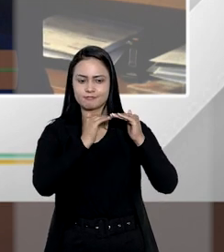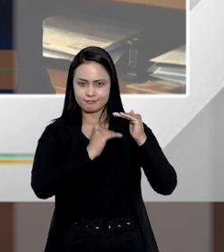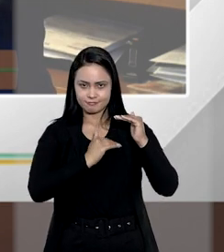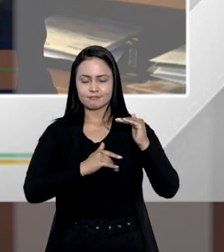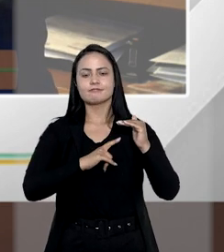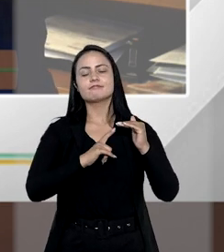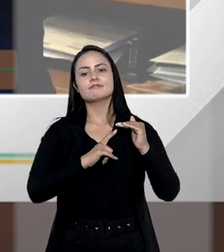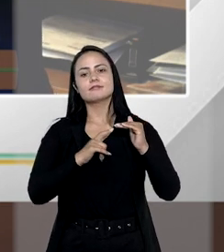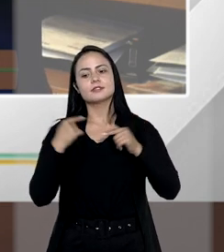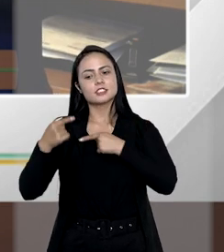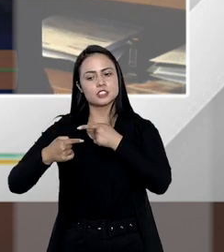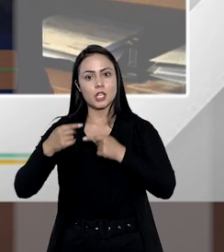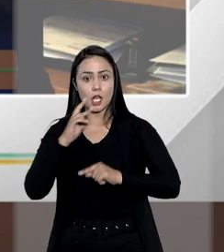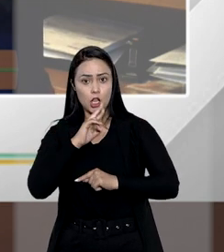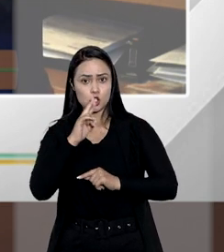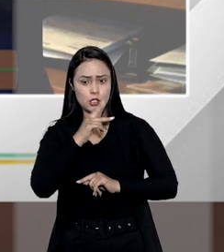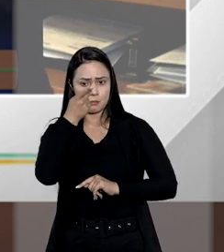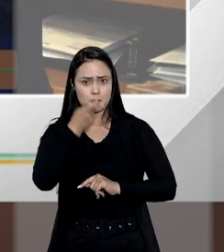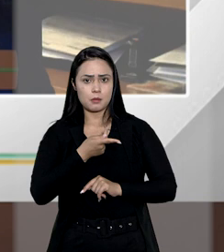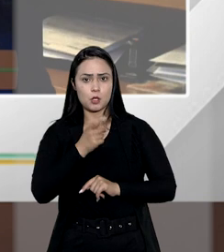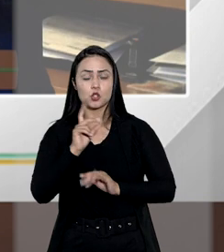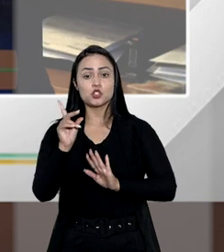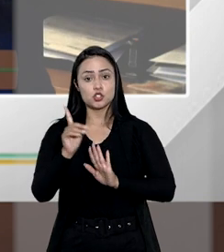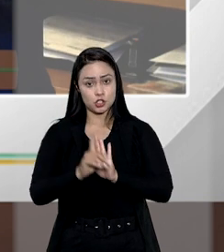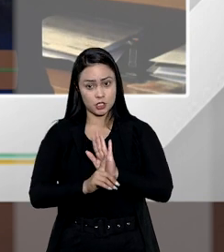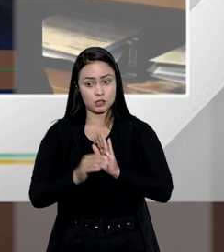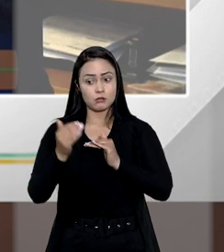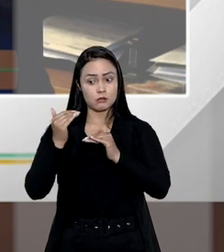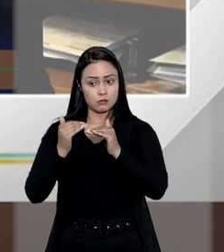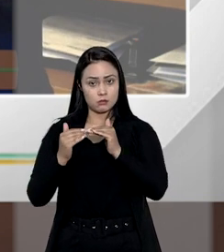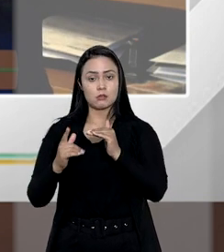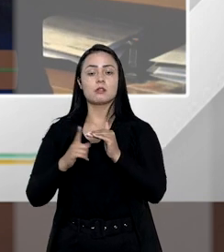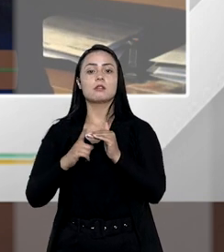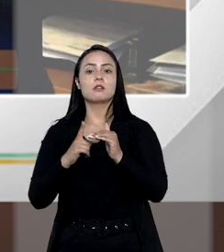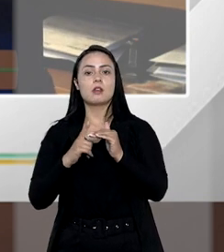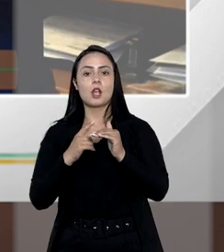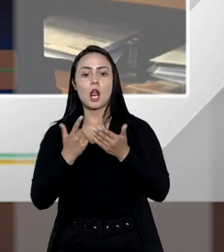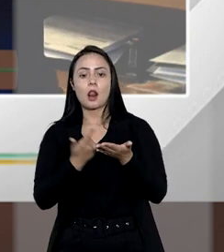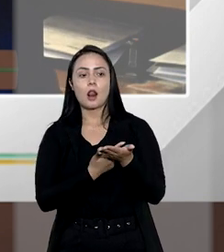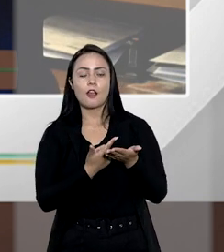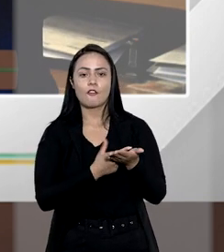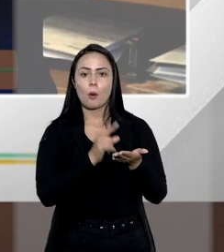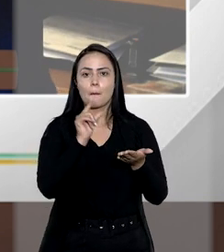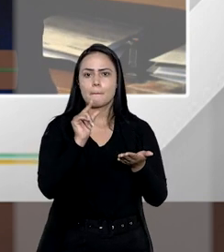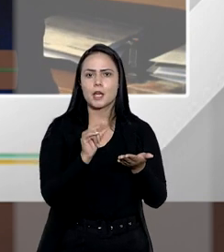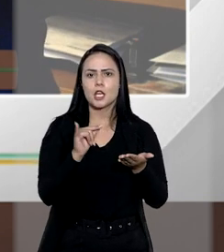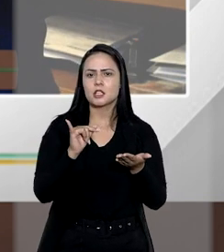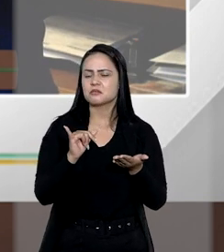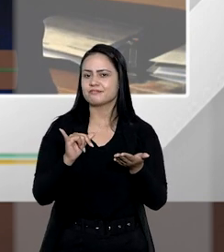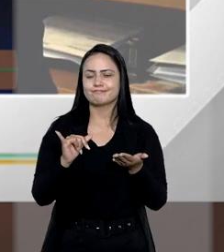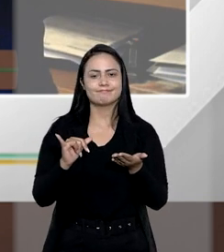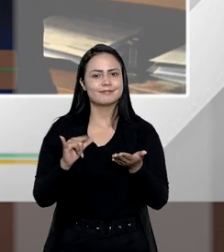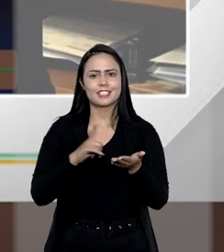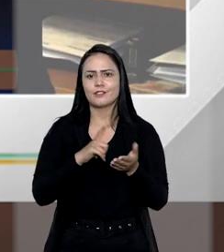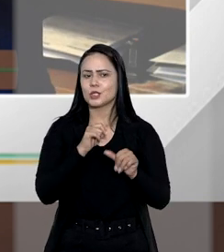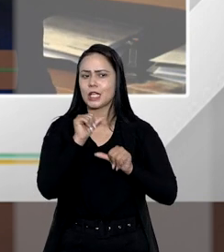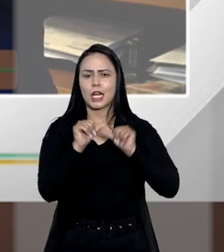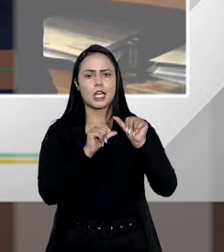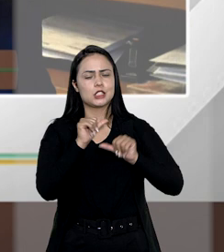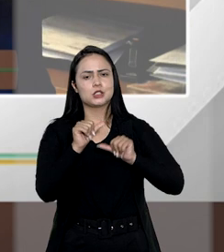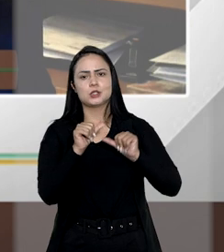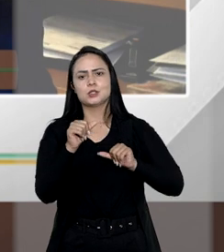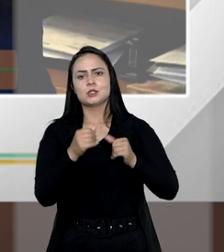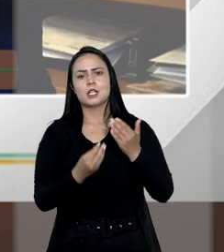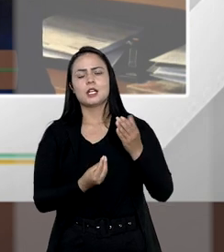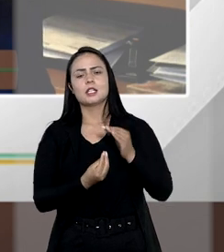sucessões. E aqui vai uma crítica muito pessoal. O direito às sucessões foi o livro que menos sofreu alterações quanto